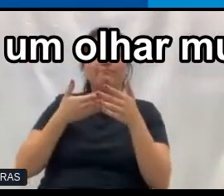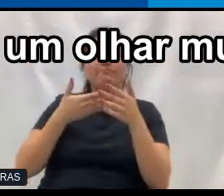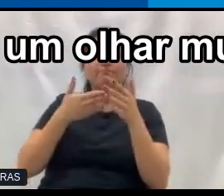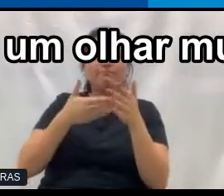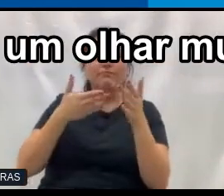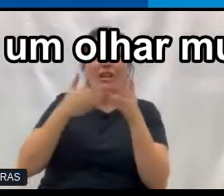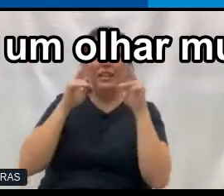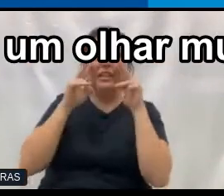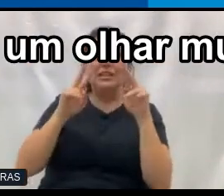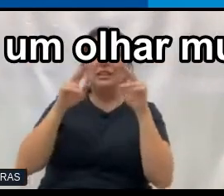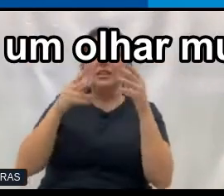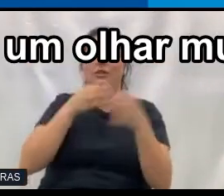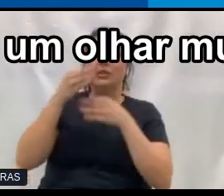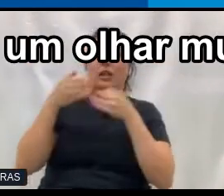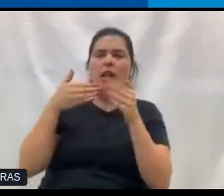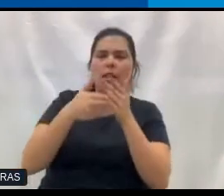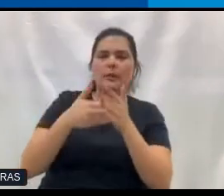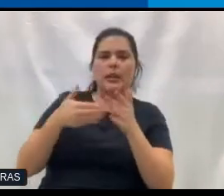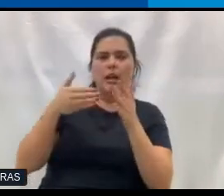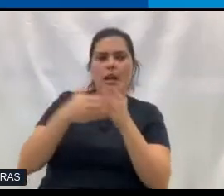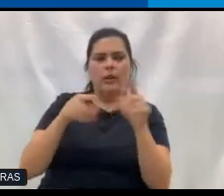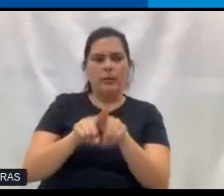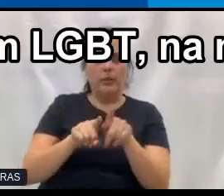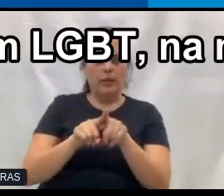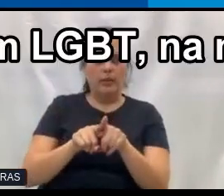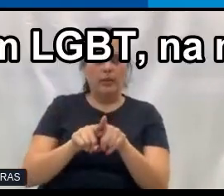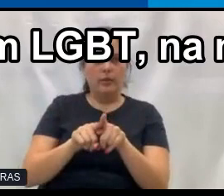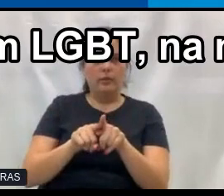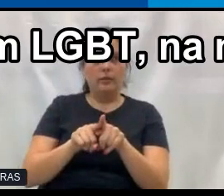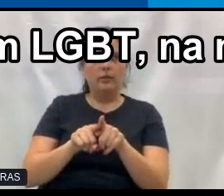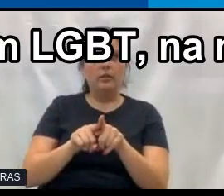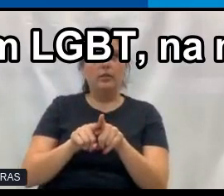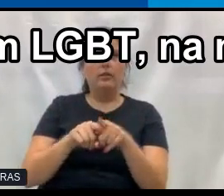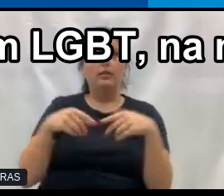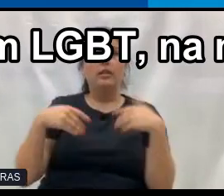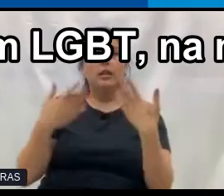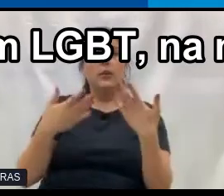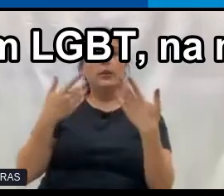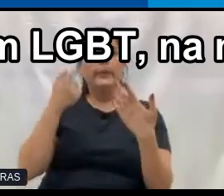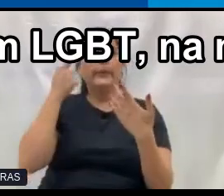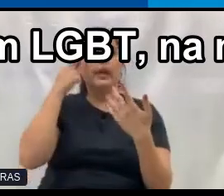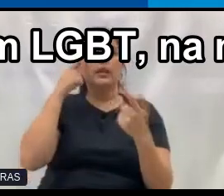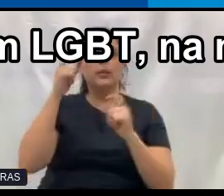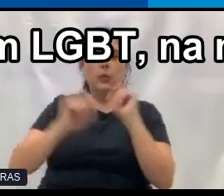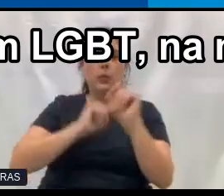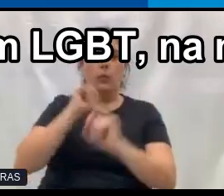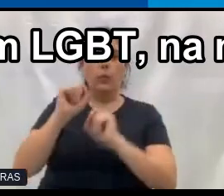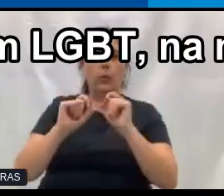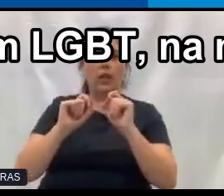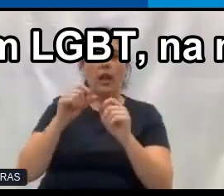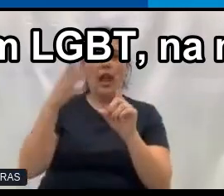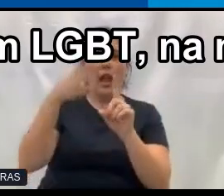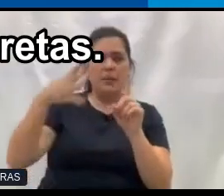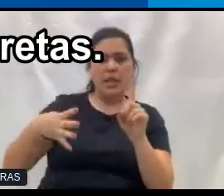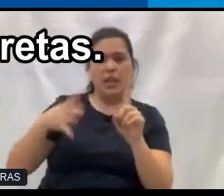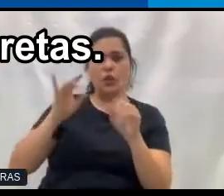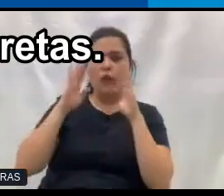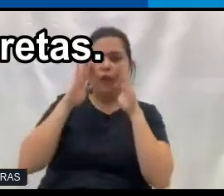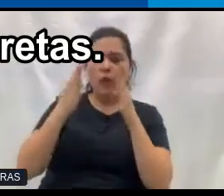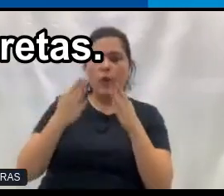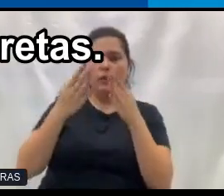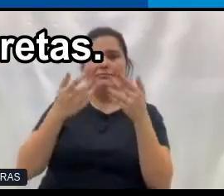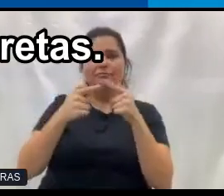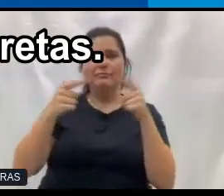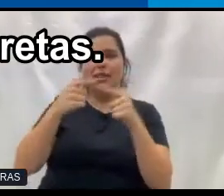eu acho ainda, a gente tem um olhar muito limitado. A gente sempre está pensando só em LGBT, na maioria das vezes, e